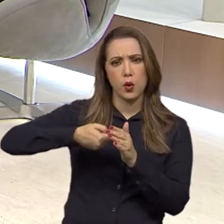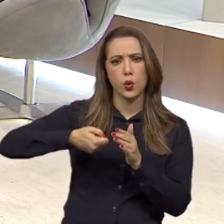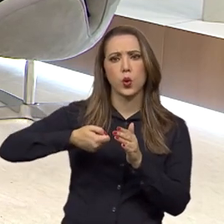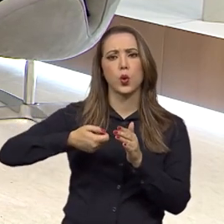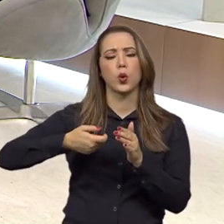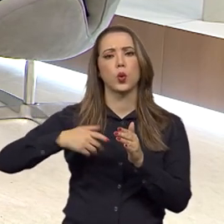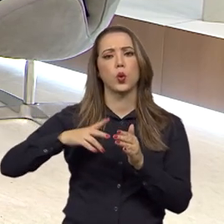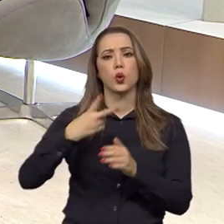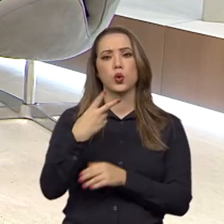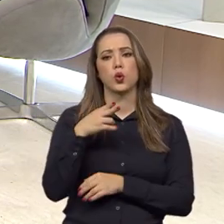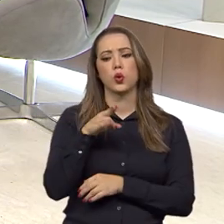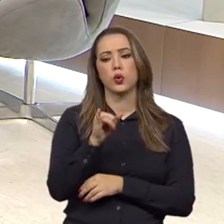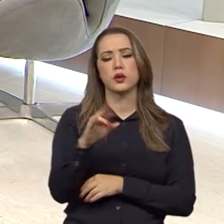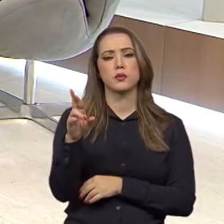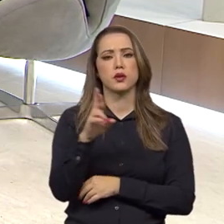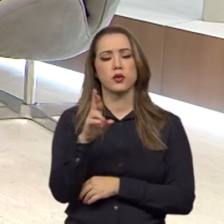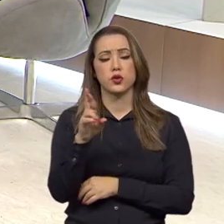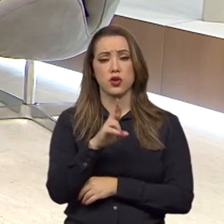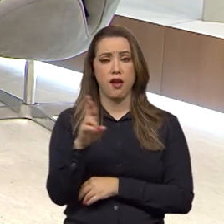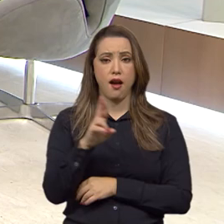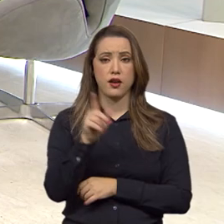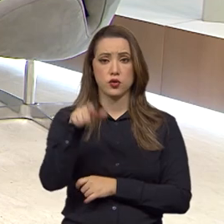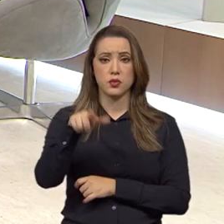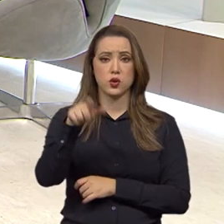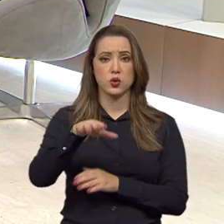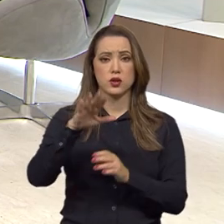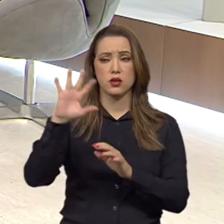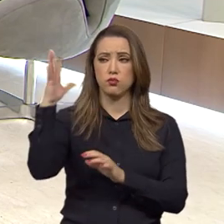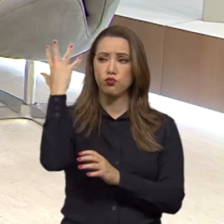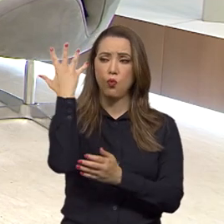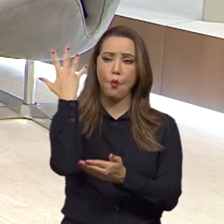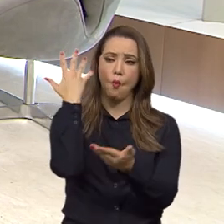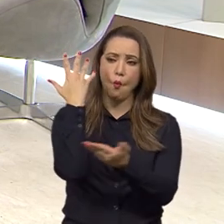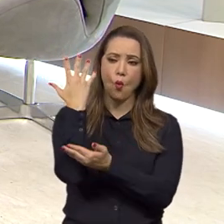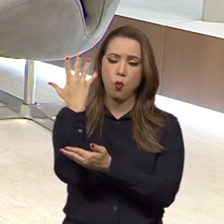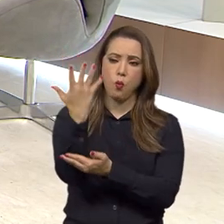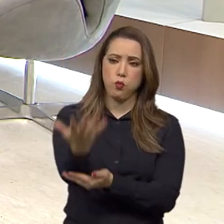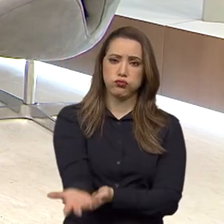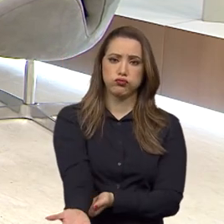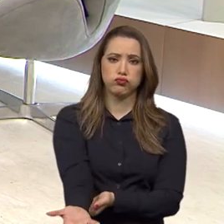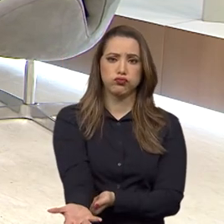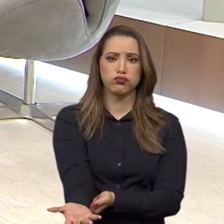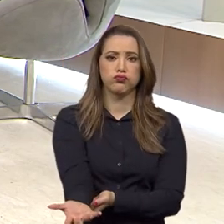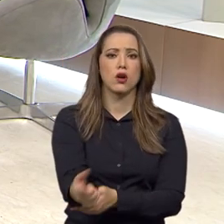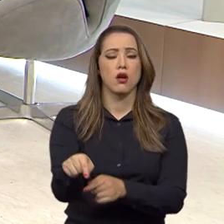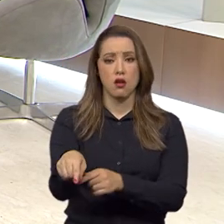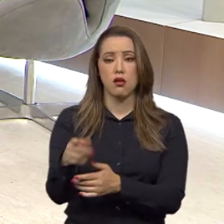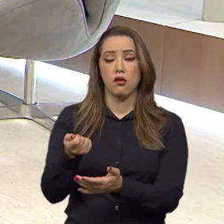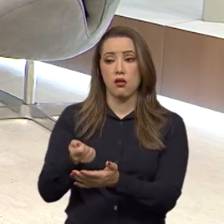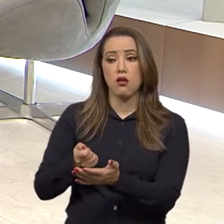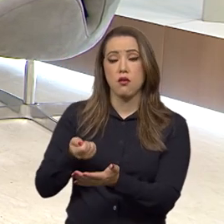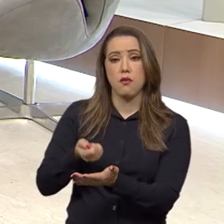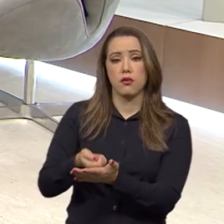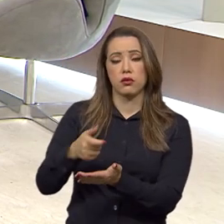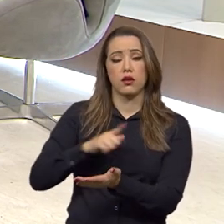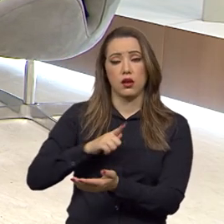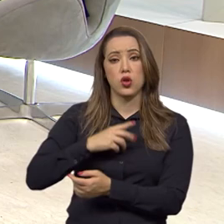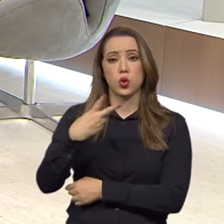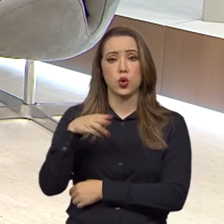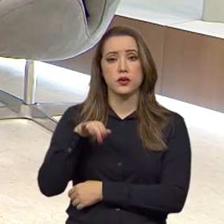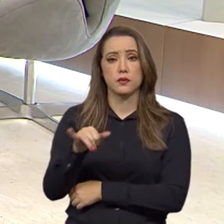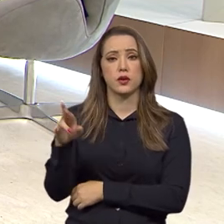reais daquelas pessoas que degradam o meio ambiente. Já entramos com muitas ações civis públicas. Temos também um manual